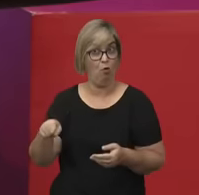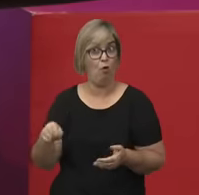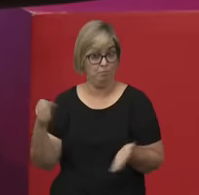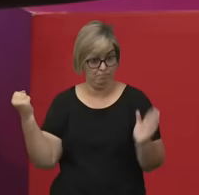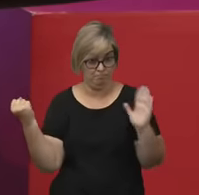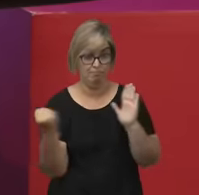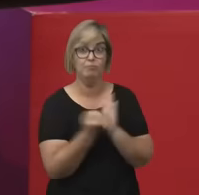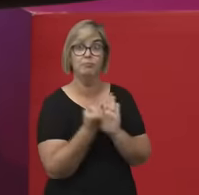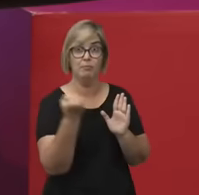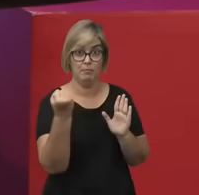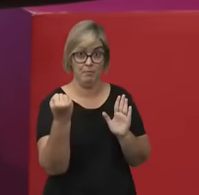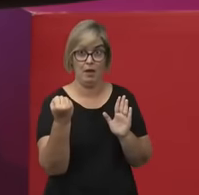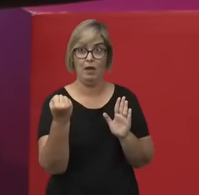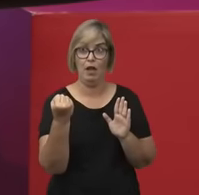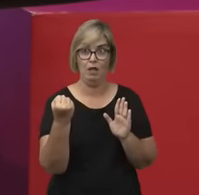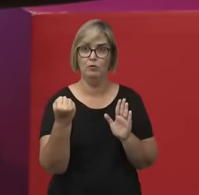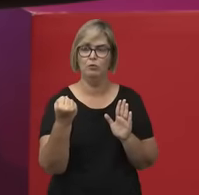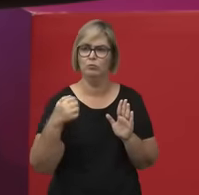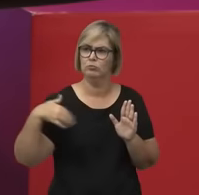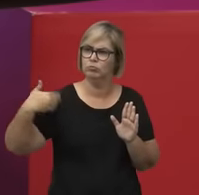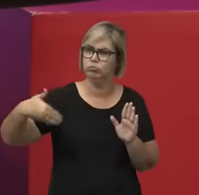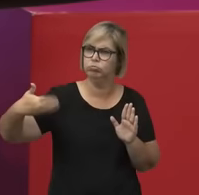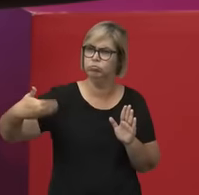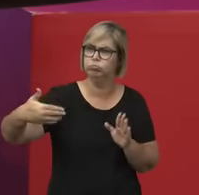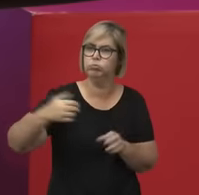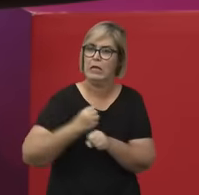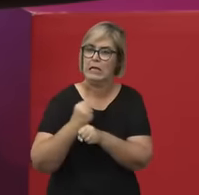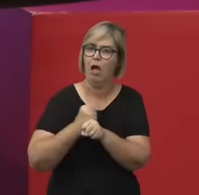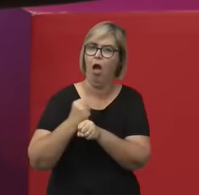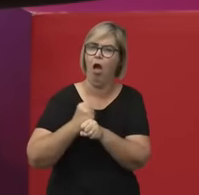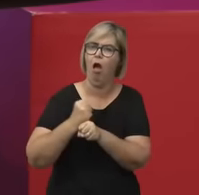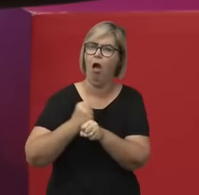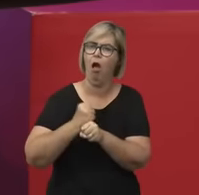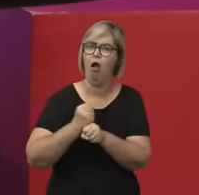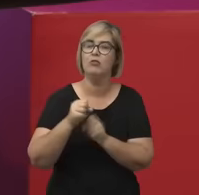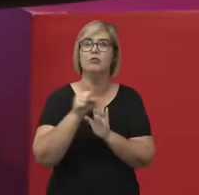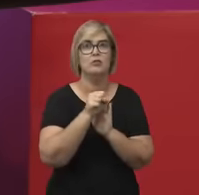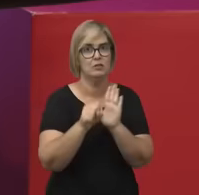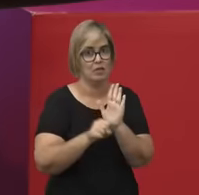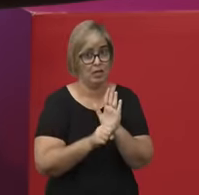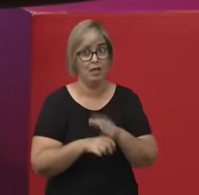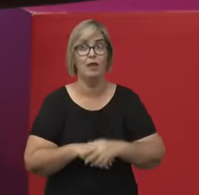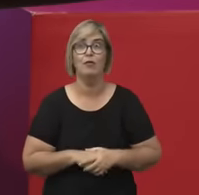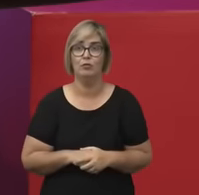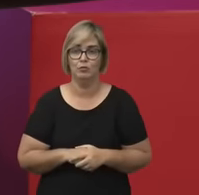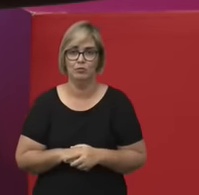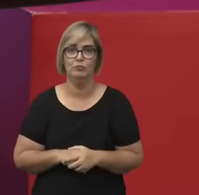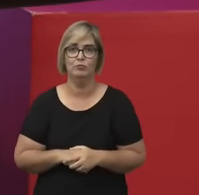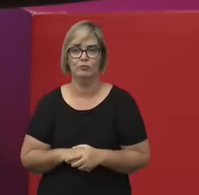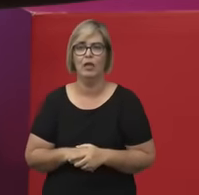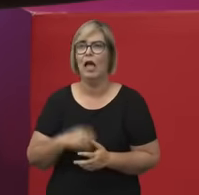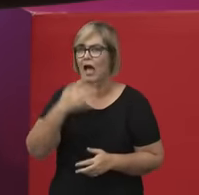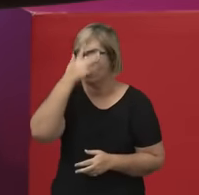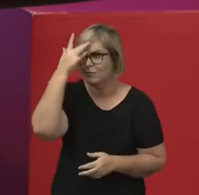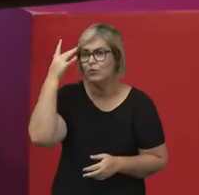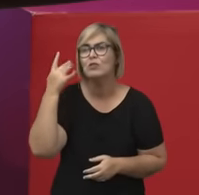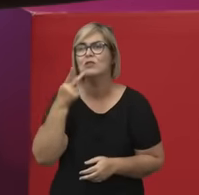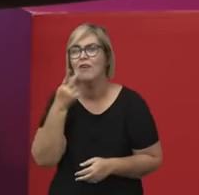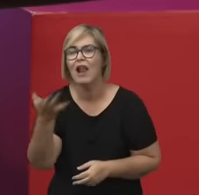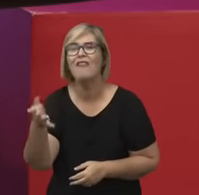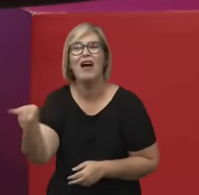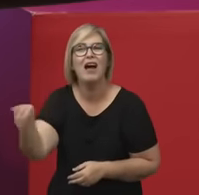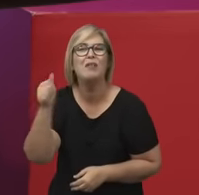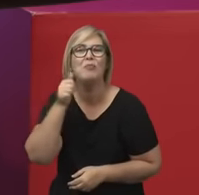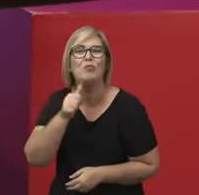por séculos. e por séculos esse argumento foi usado para justificar justamente a condição social das